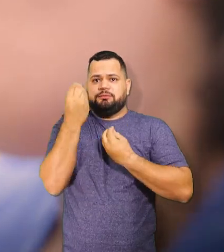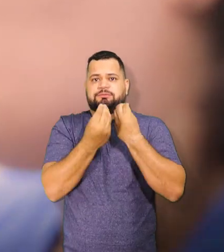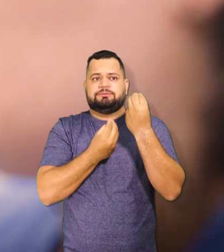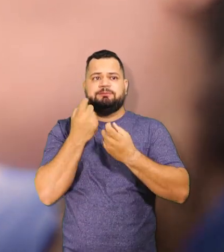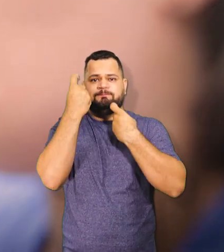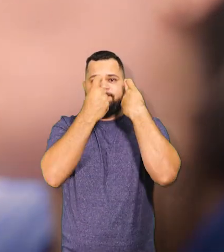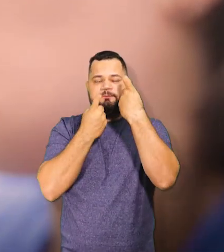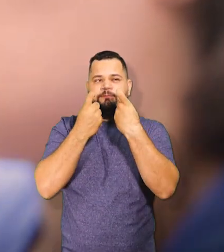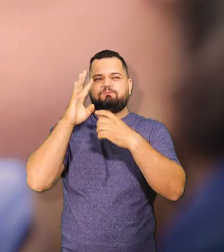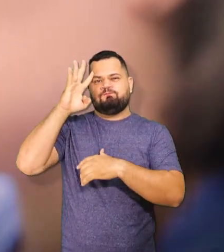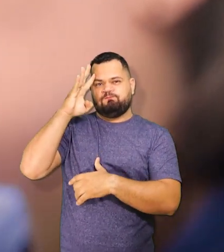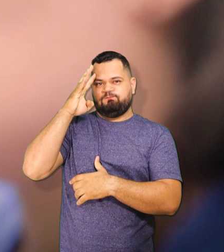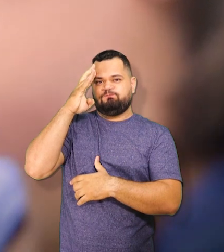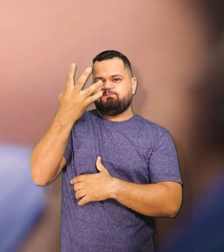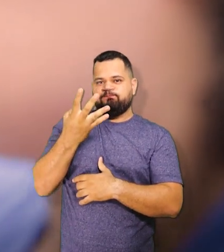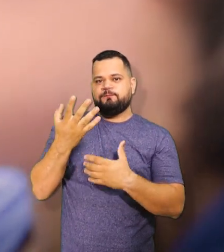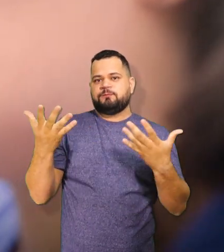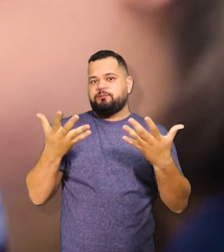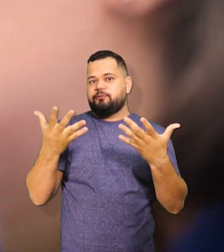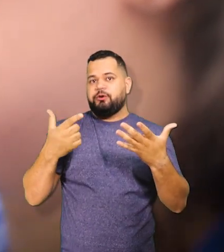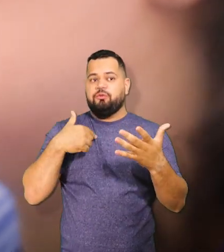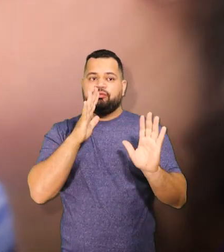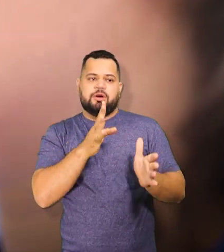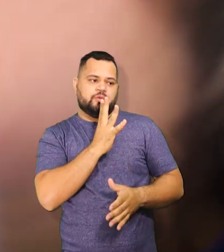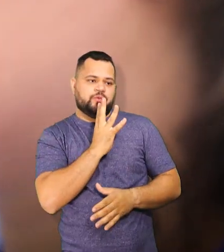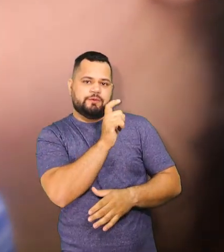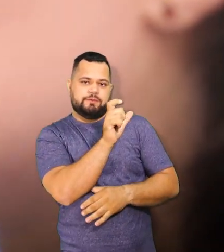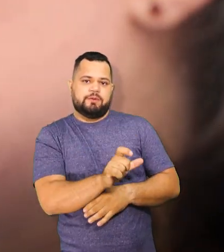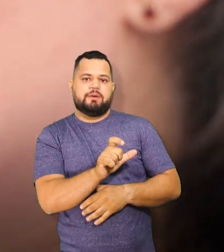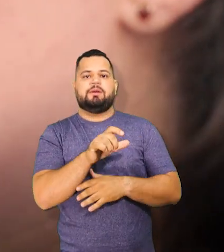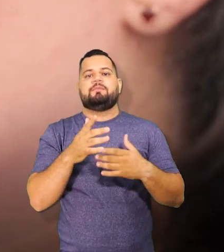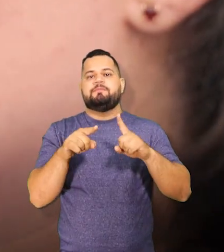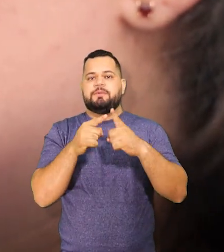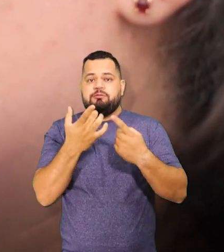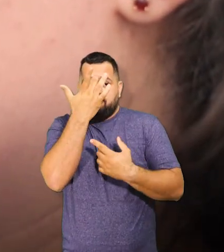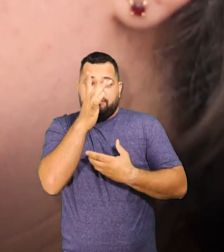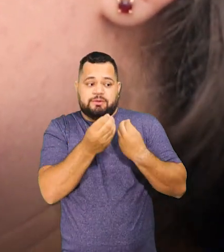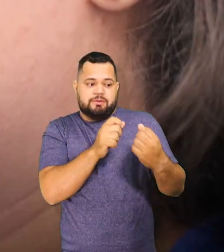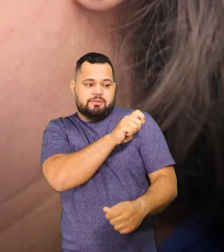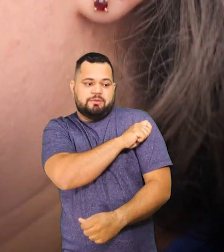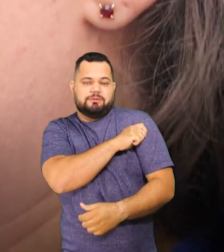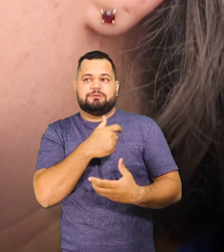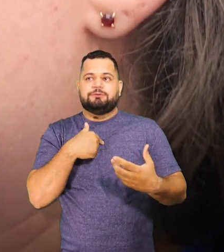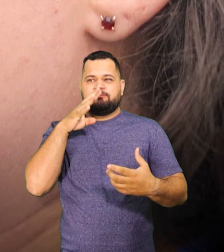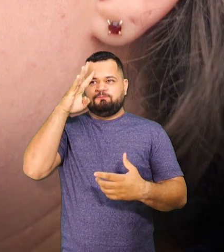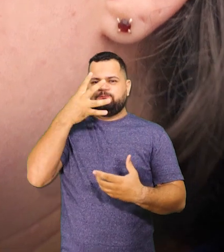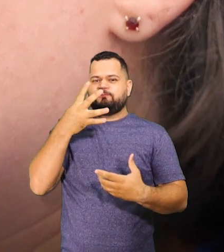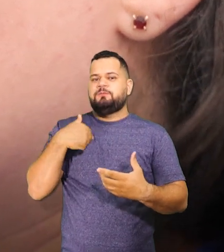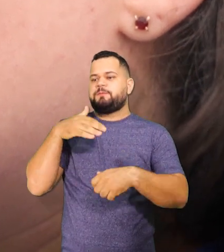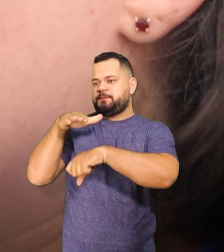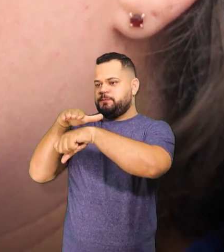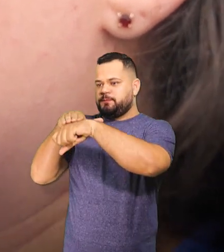Quando foi nesse semestre, eu não sabia que a Stephanie, eu já conhecia a Stephanie, mas não sabia que ela seria a minha aluna. E tão logo eu tomei